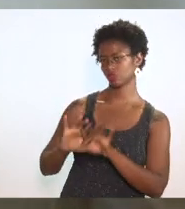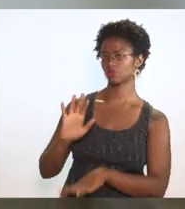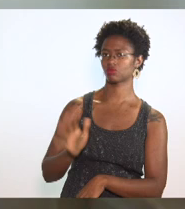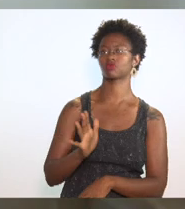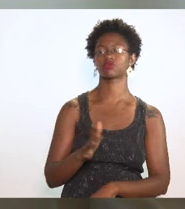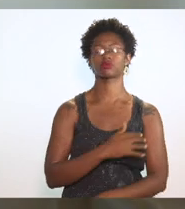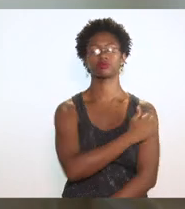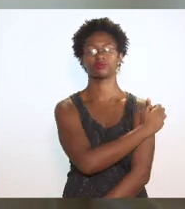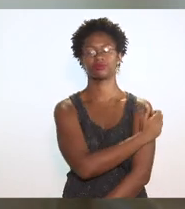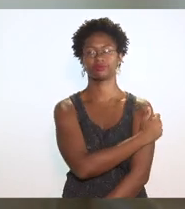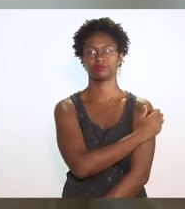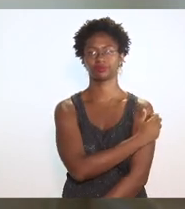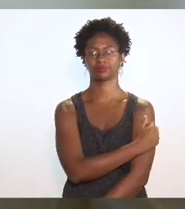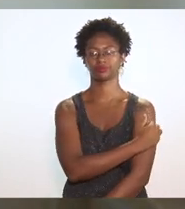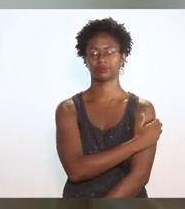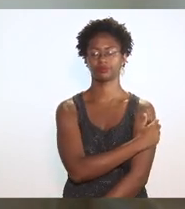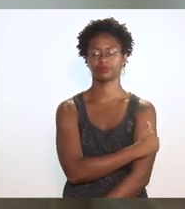na casa